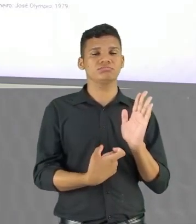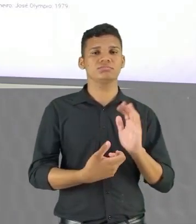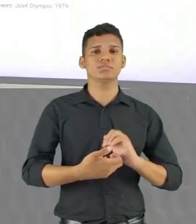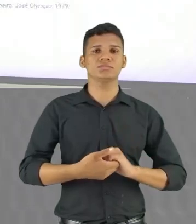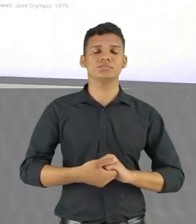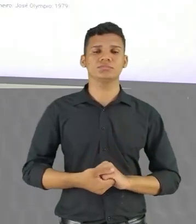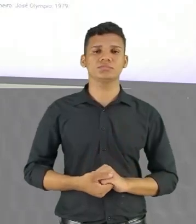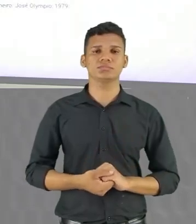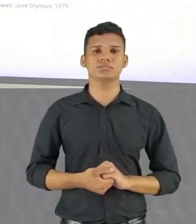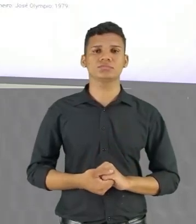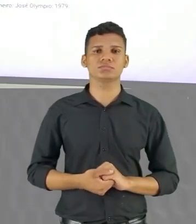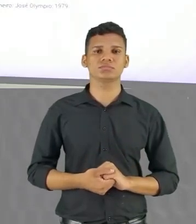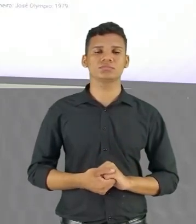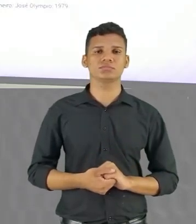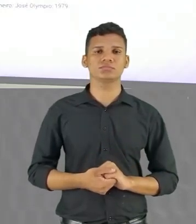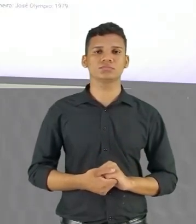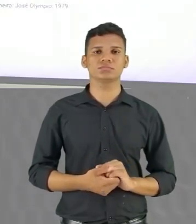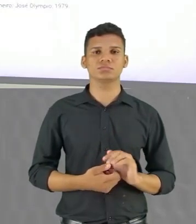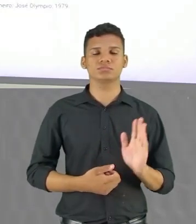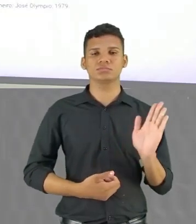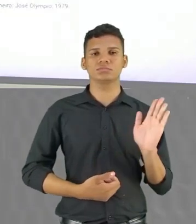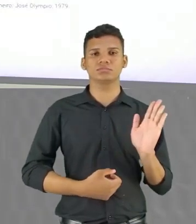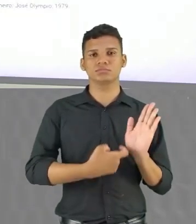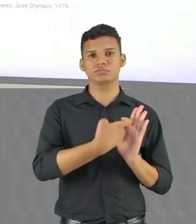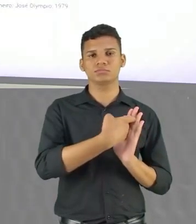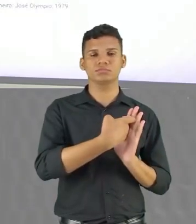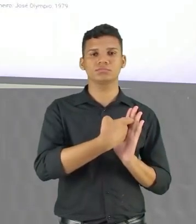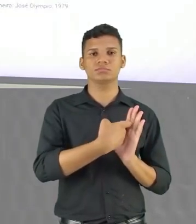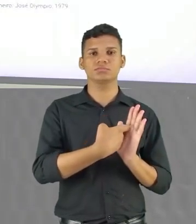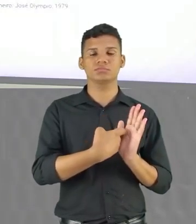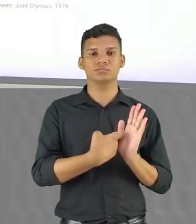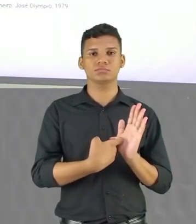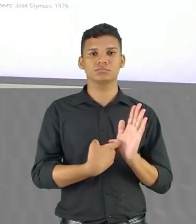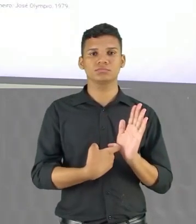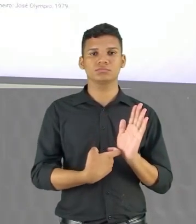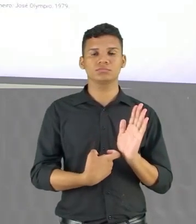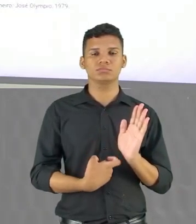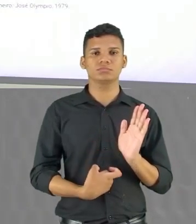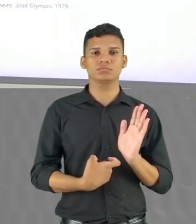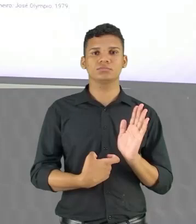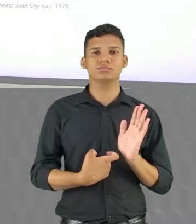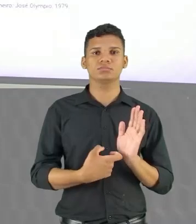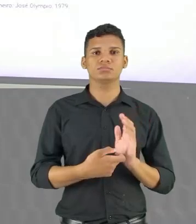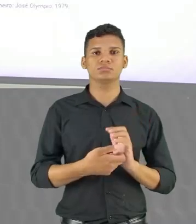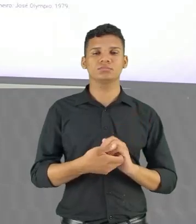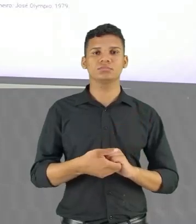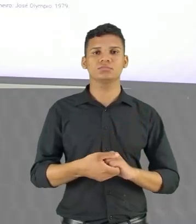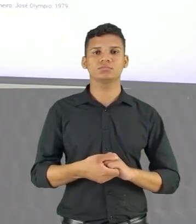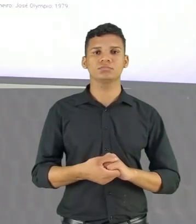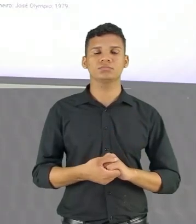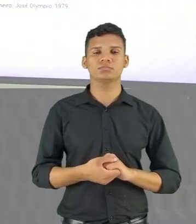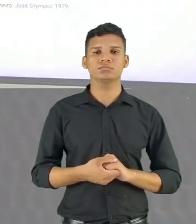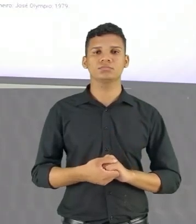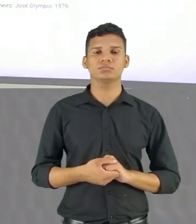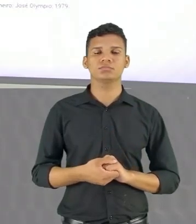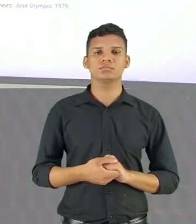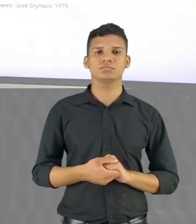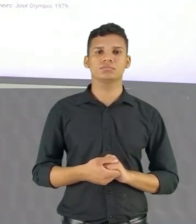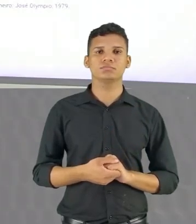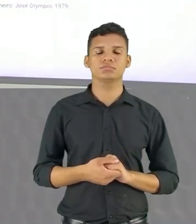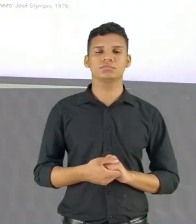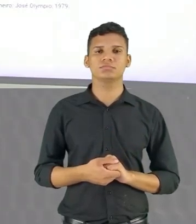língua em que comia, em que pedia para ir lá fora, em que levava e dava pontapé. A língua,